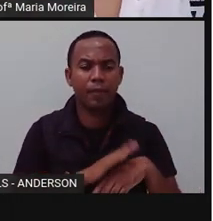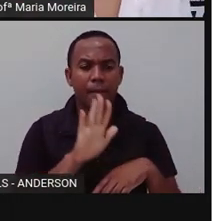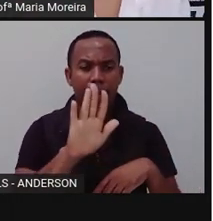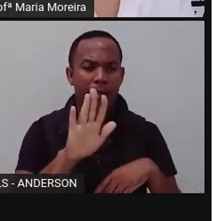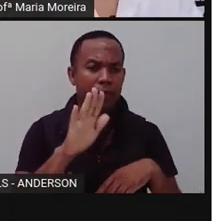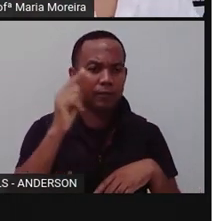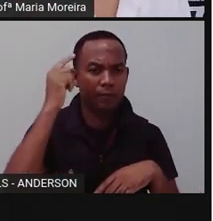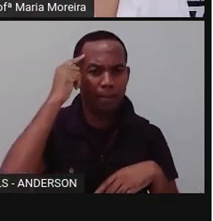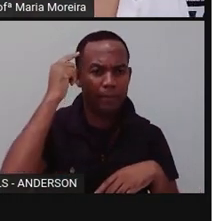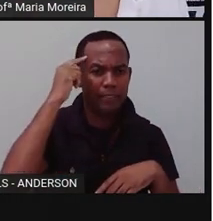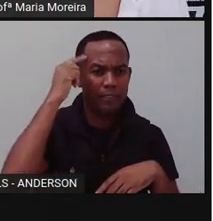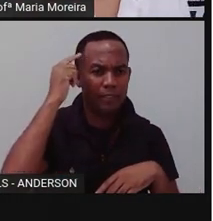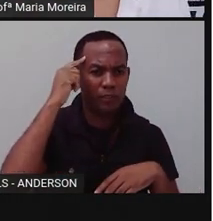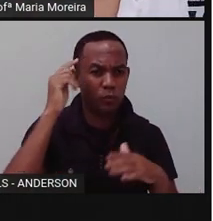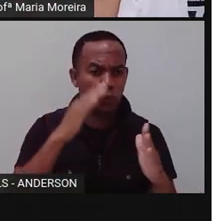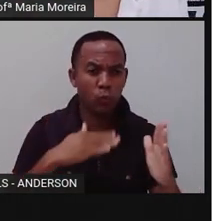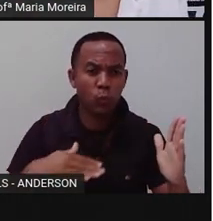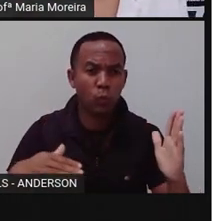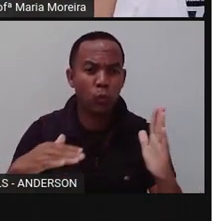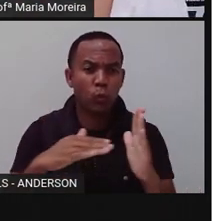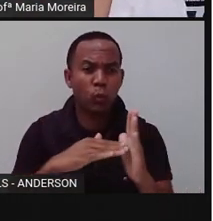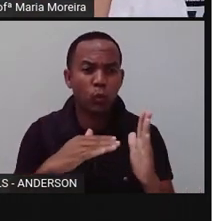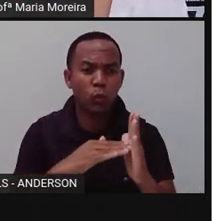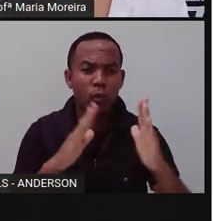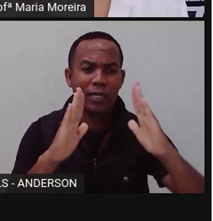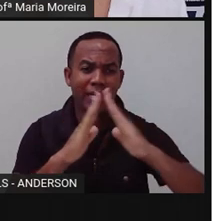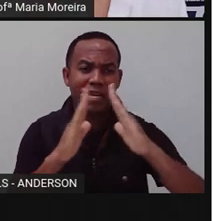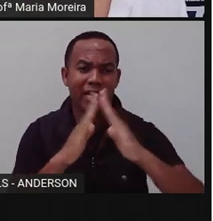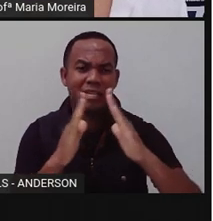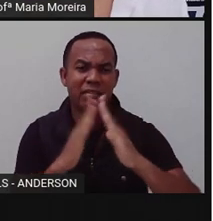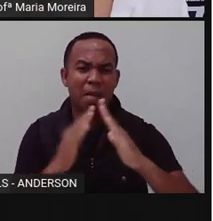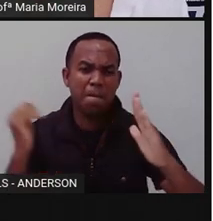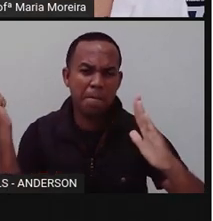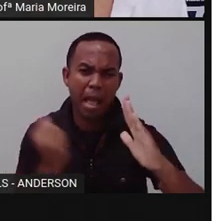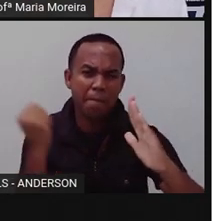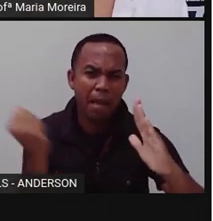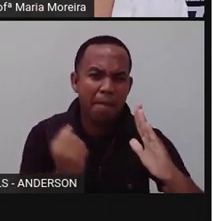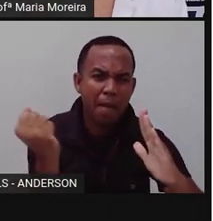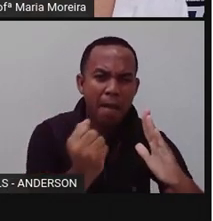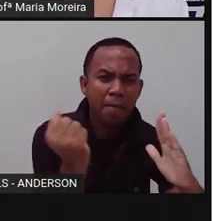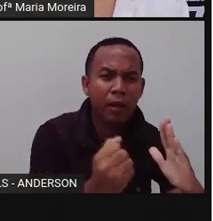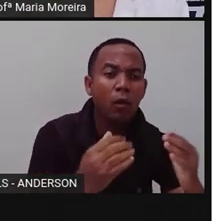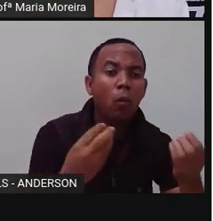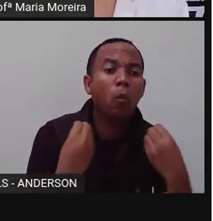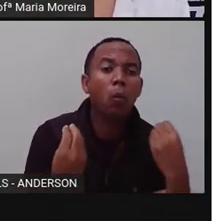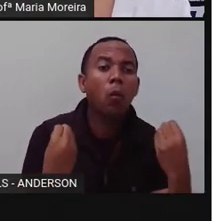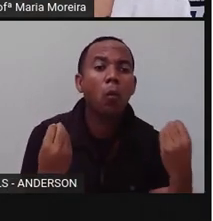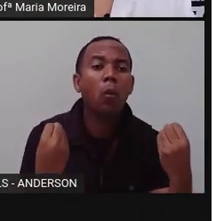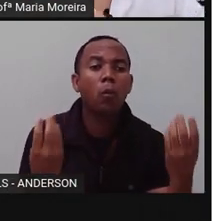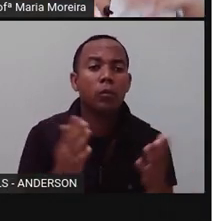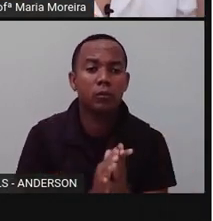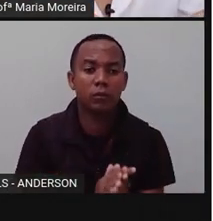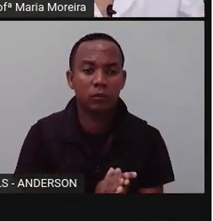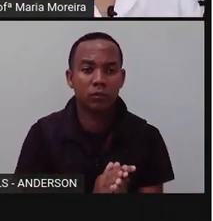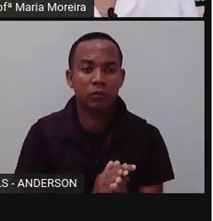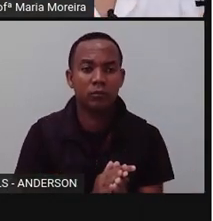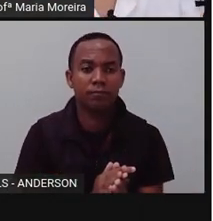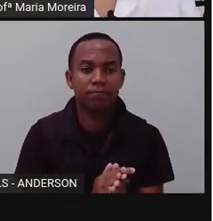Pensando que tudo vai ser destruído, ele vai ter onde morar, ele vai ter alimentação, ele vai ter proteção? Não. Ele vai ficar, o quê?